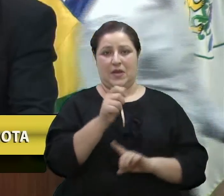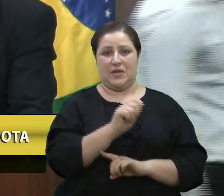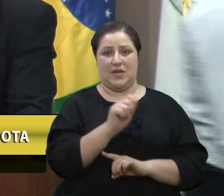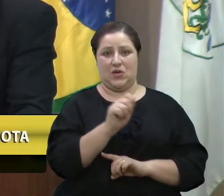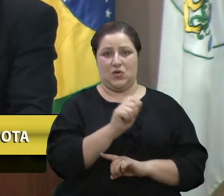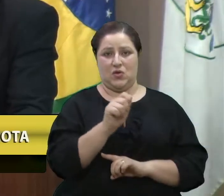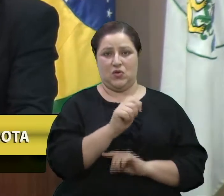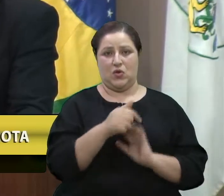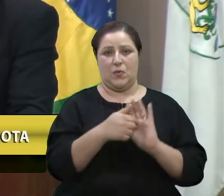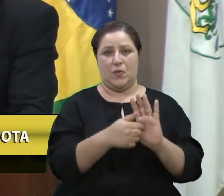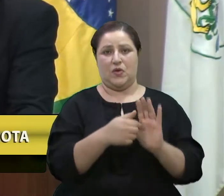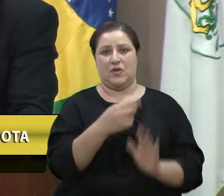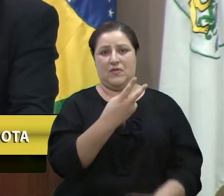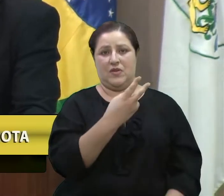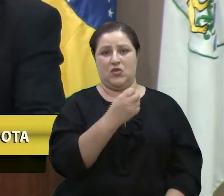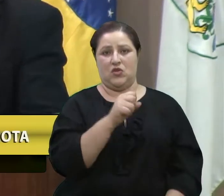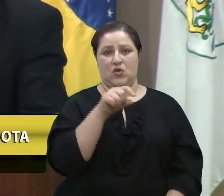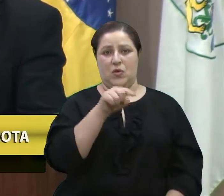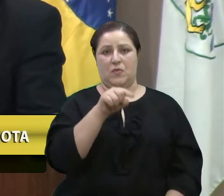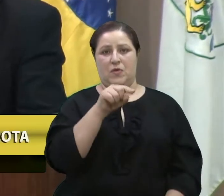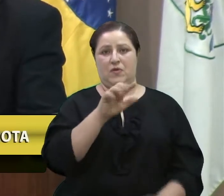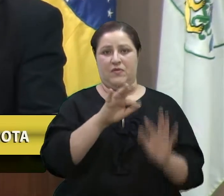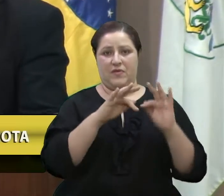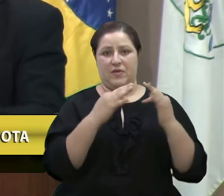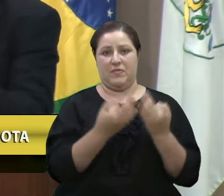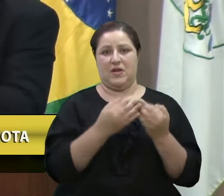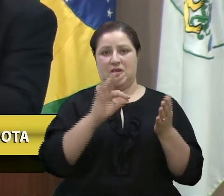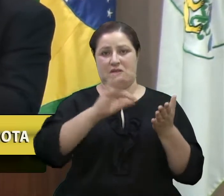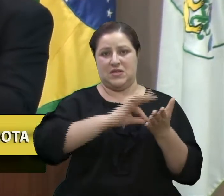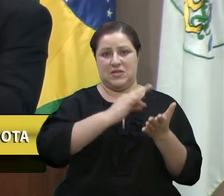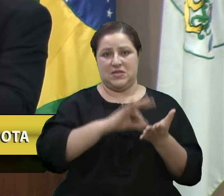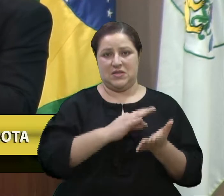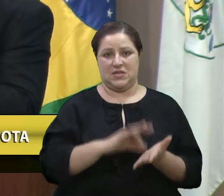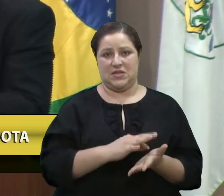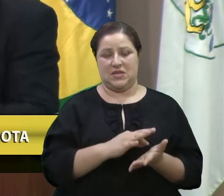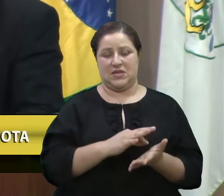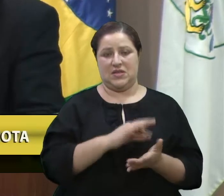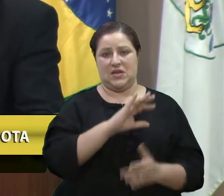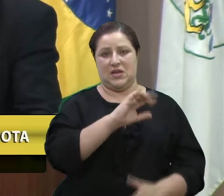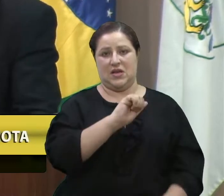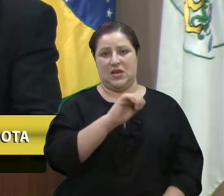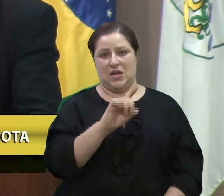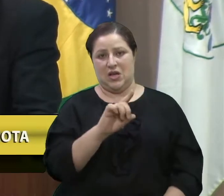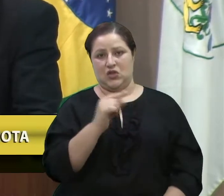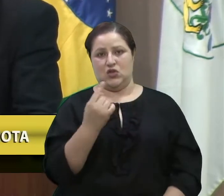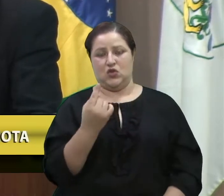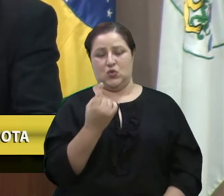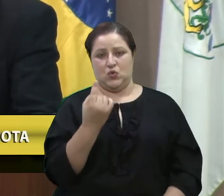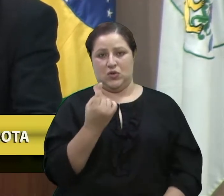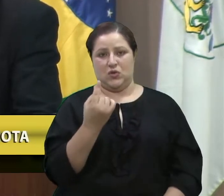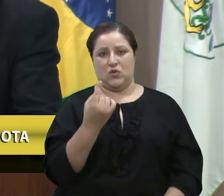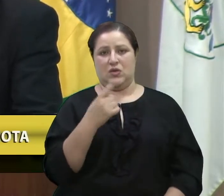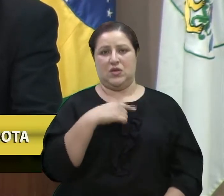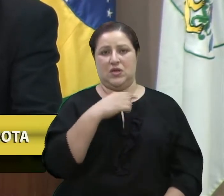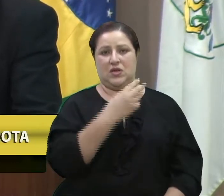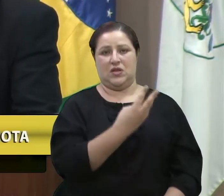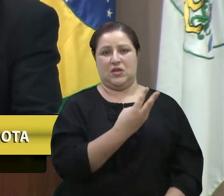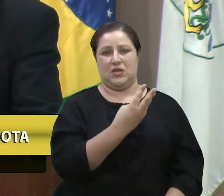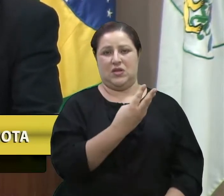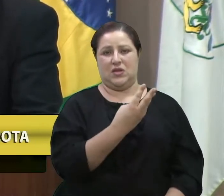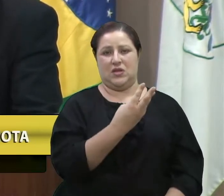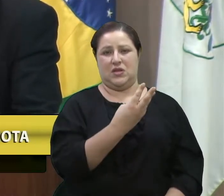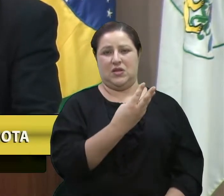mostra que 28 mil famílias inscritas no Cadastro Único, 3.162 vivem na Linha da